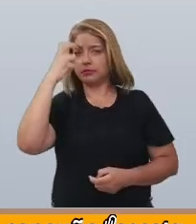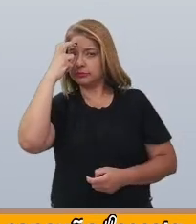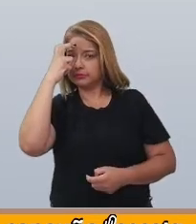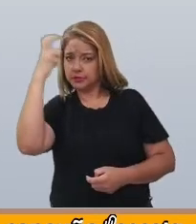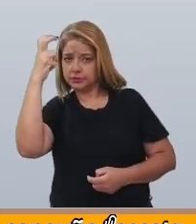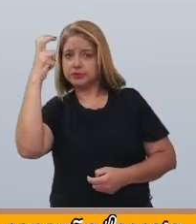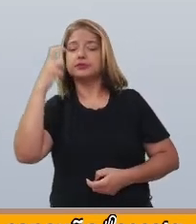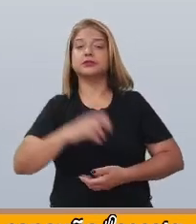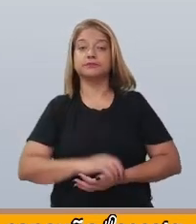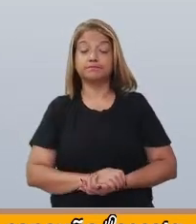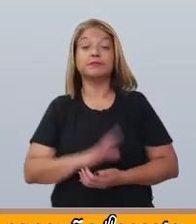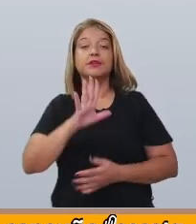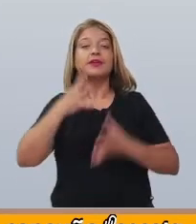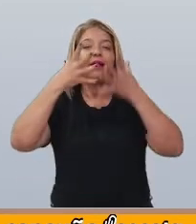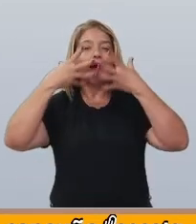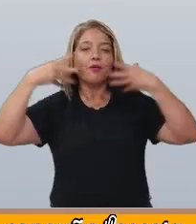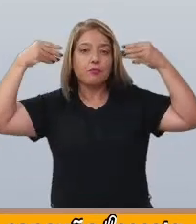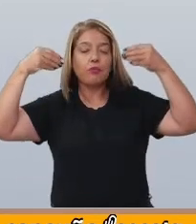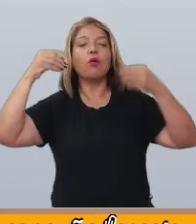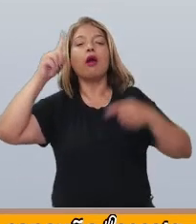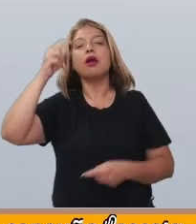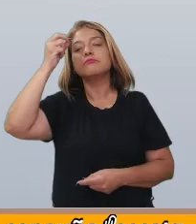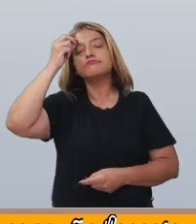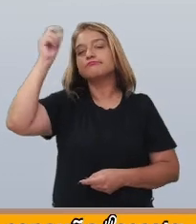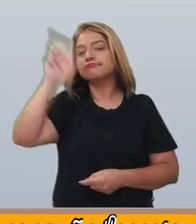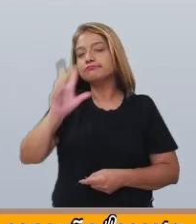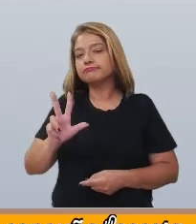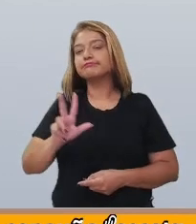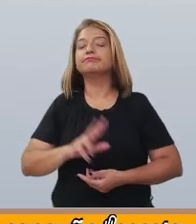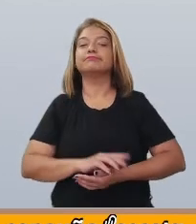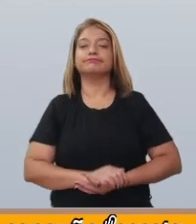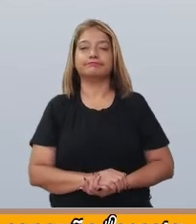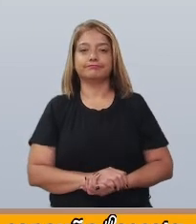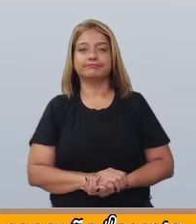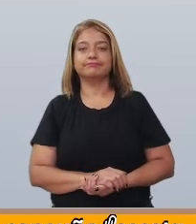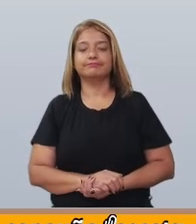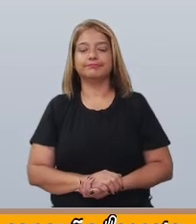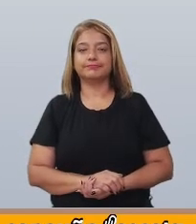sabedoria, a raposa, a astúcia.